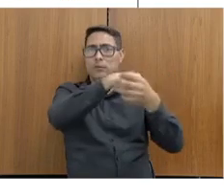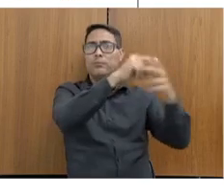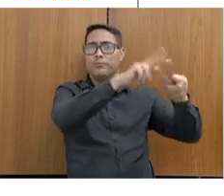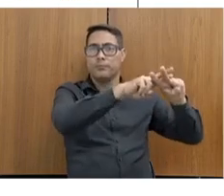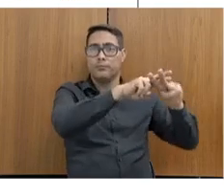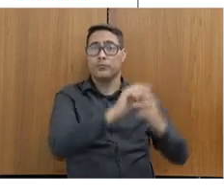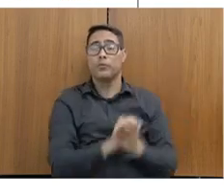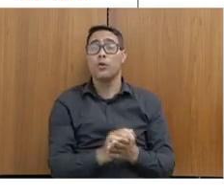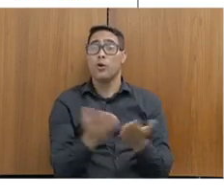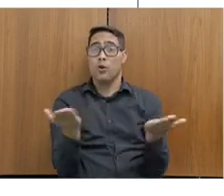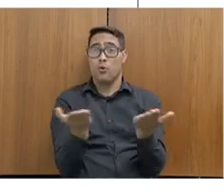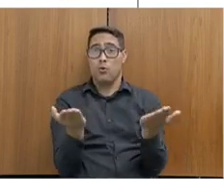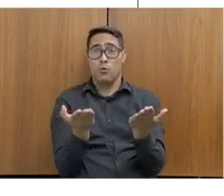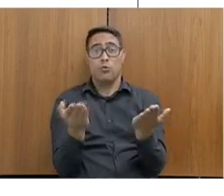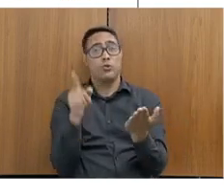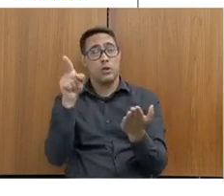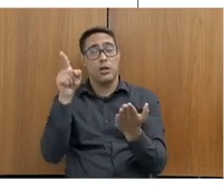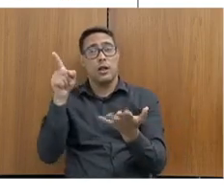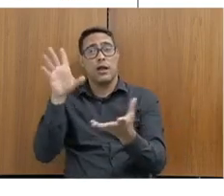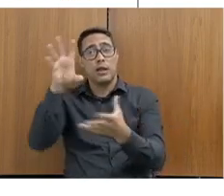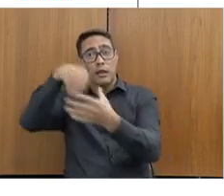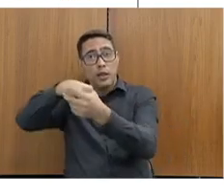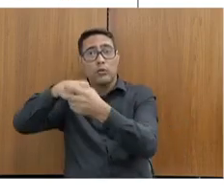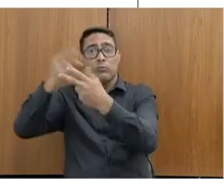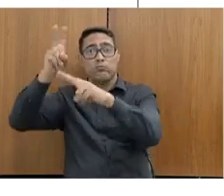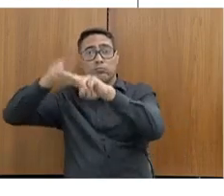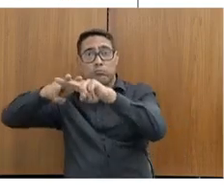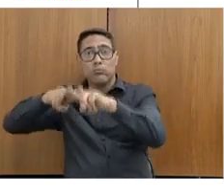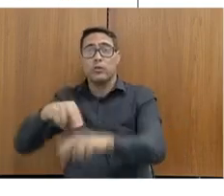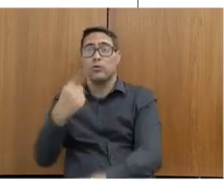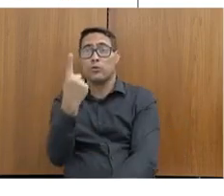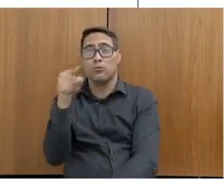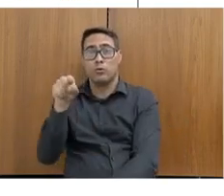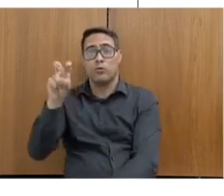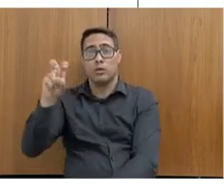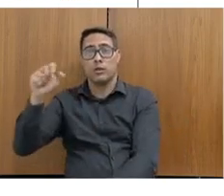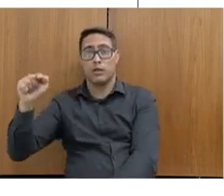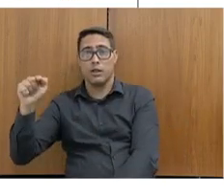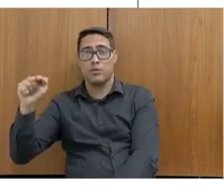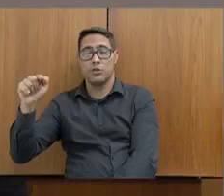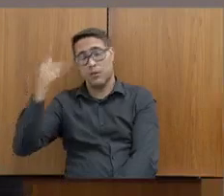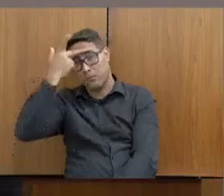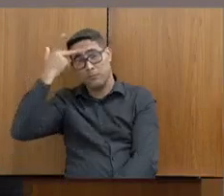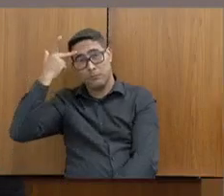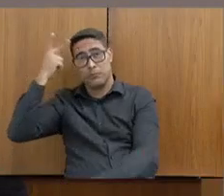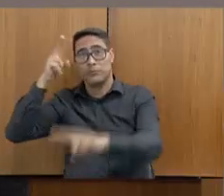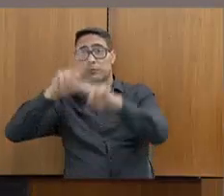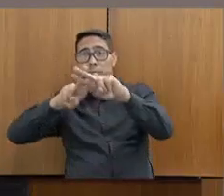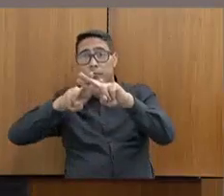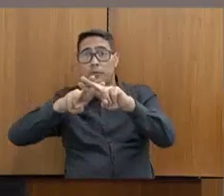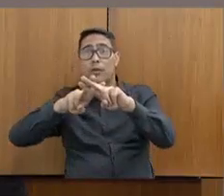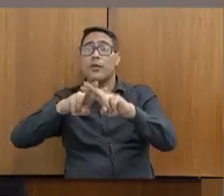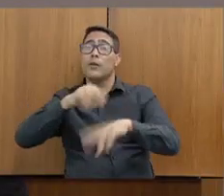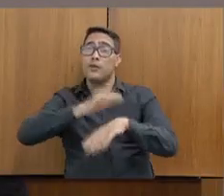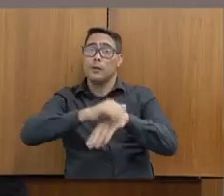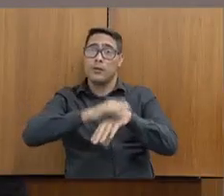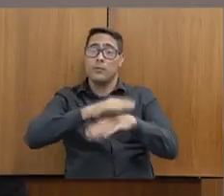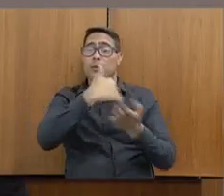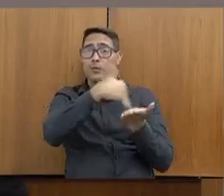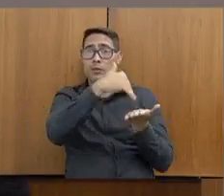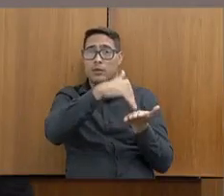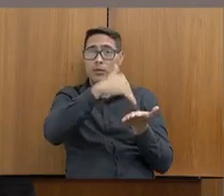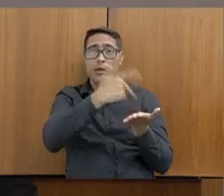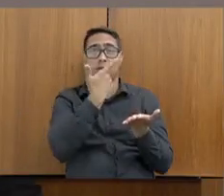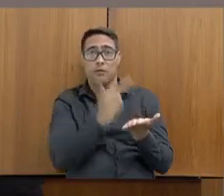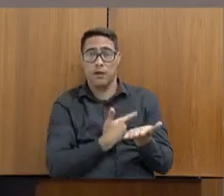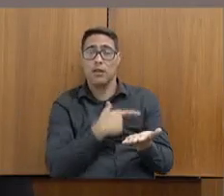nosso índice de ocupação no sistema prisional convencional é de 1,57 presos. E o Conselho Nacional de Política Criminal e Penitenciária,